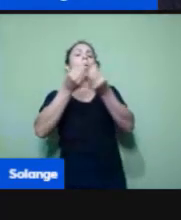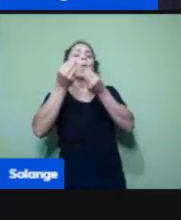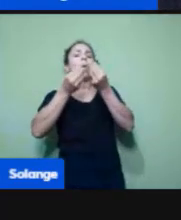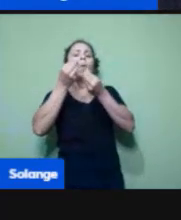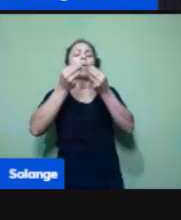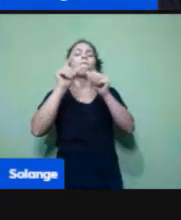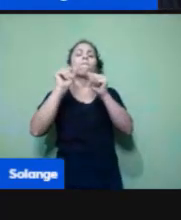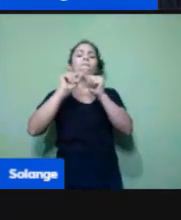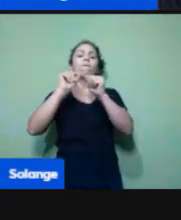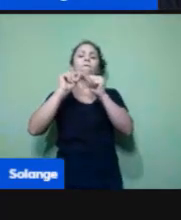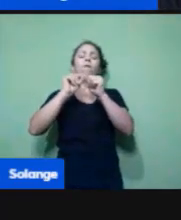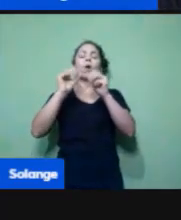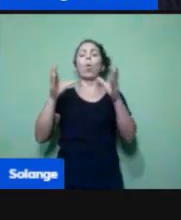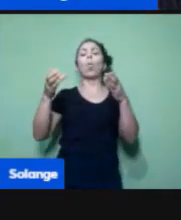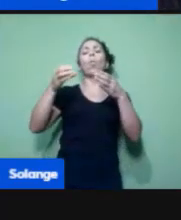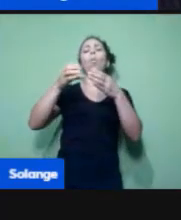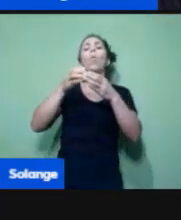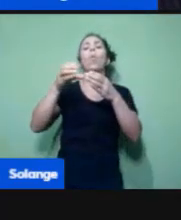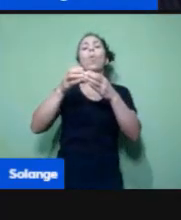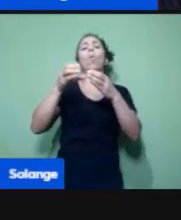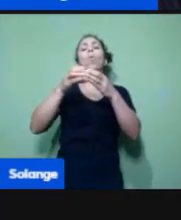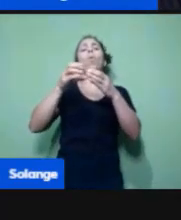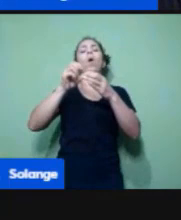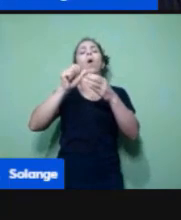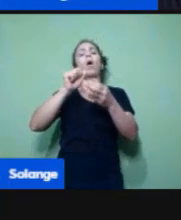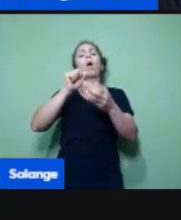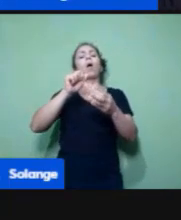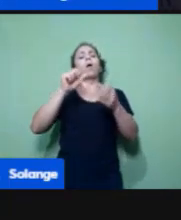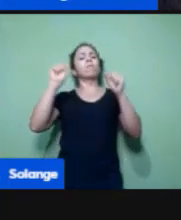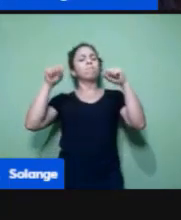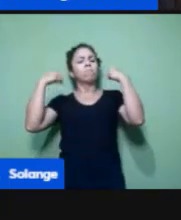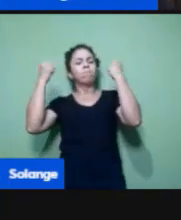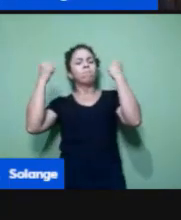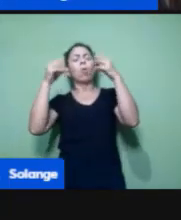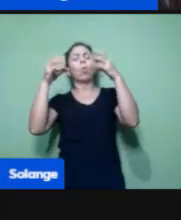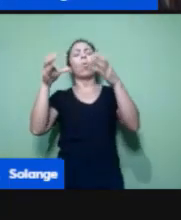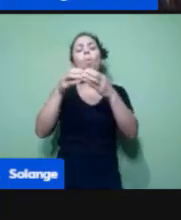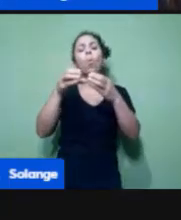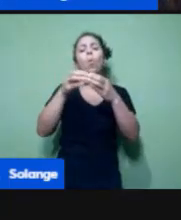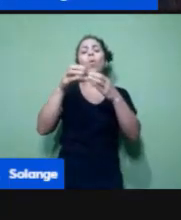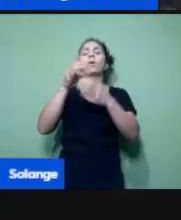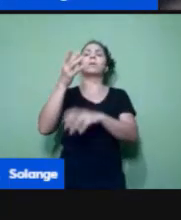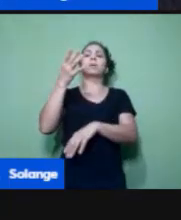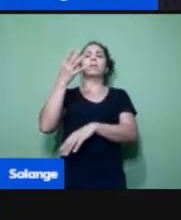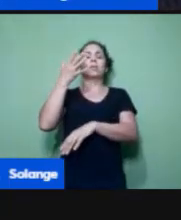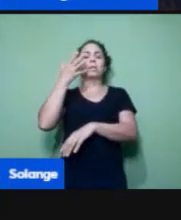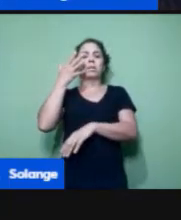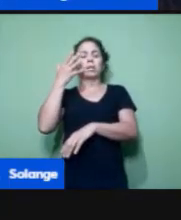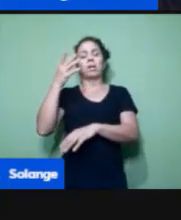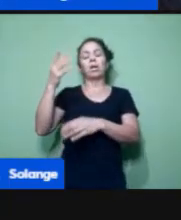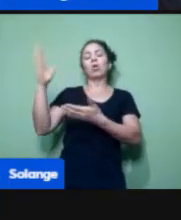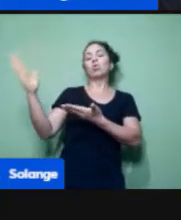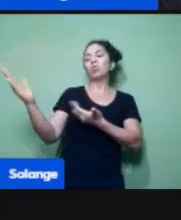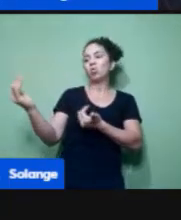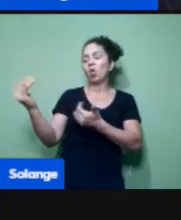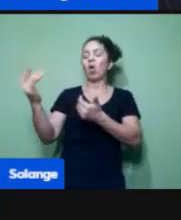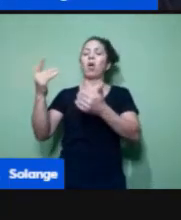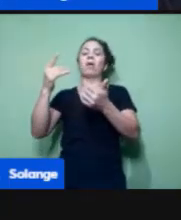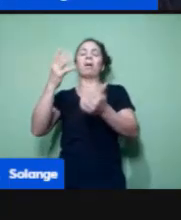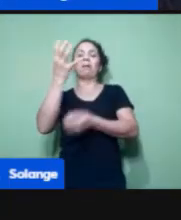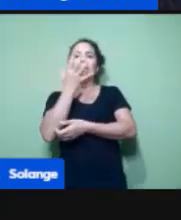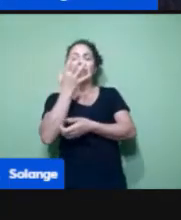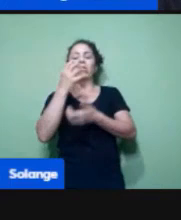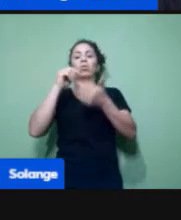relação aos coletivos, como que eu faço com esses adolescentes que vão chegar, querer jogar, vão querer ter